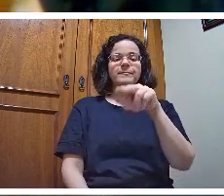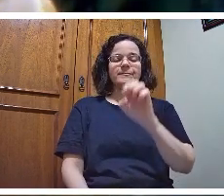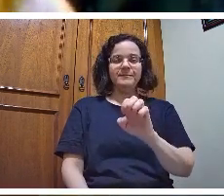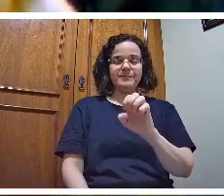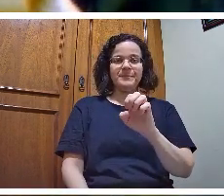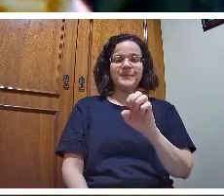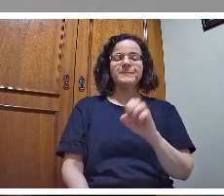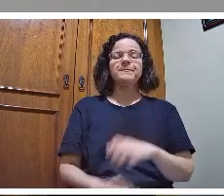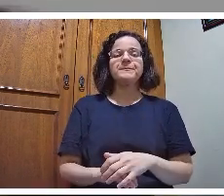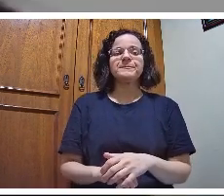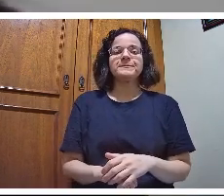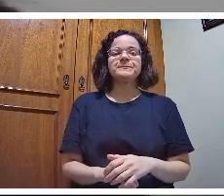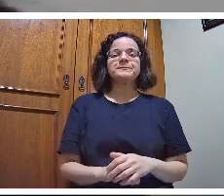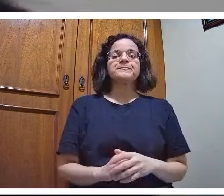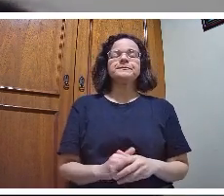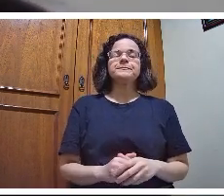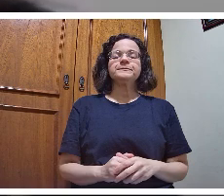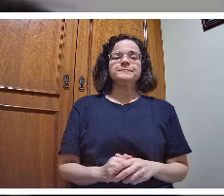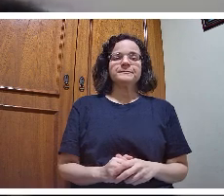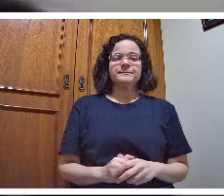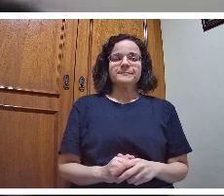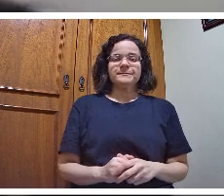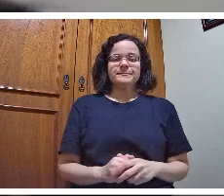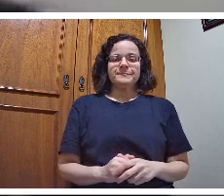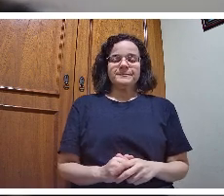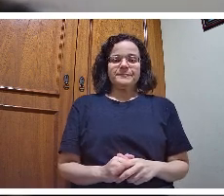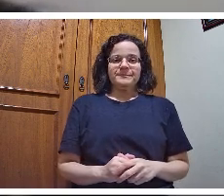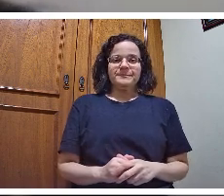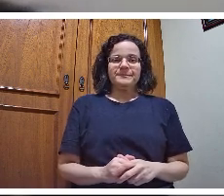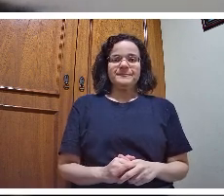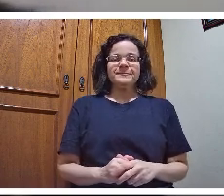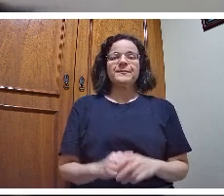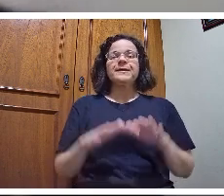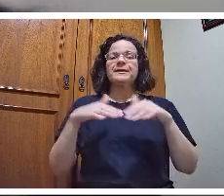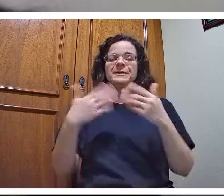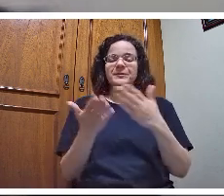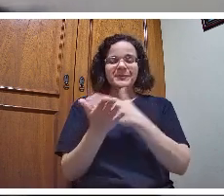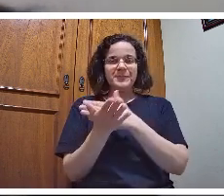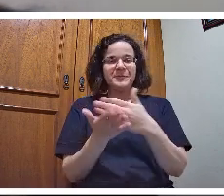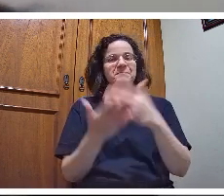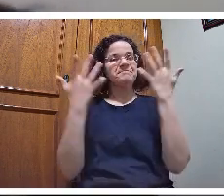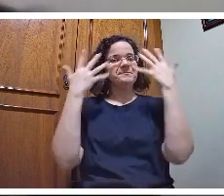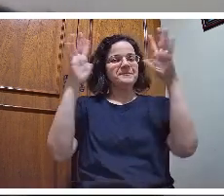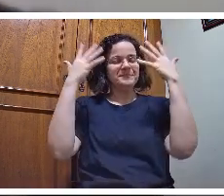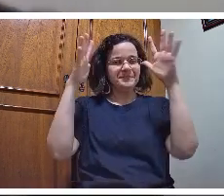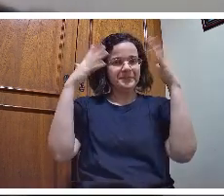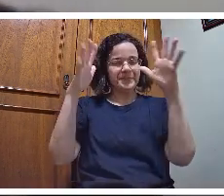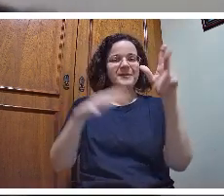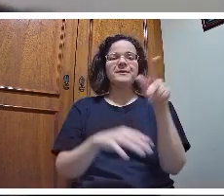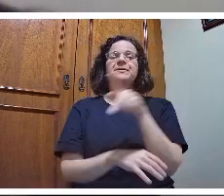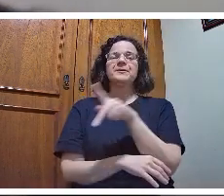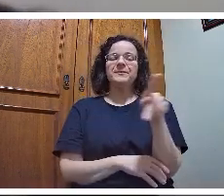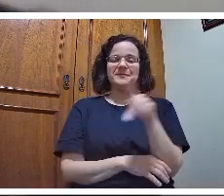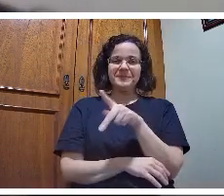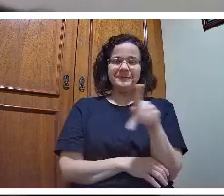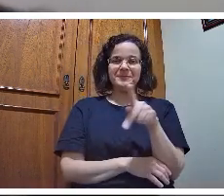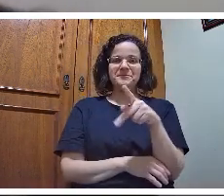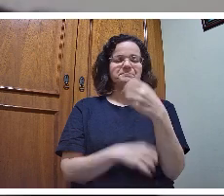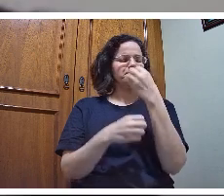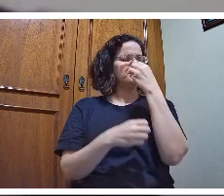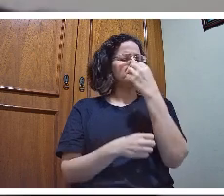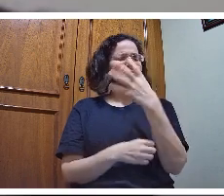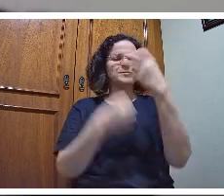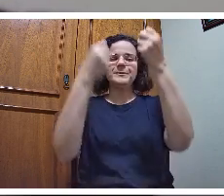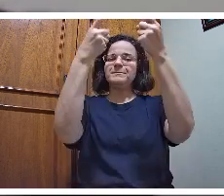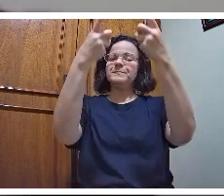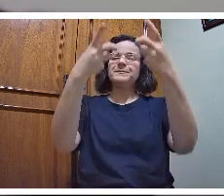Então, inicialmente parabenizo o professor pela excelente explanação pela excelente reflexão